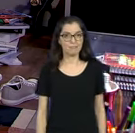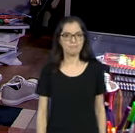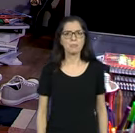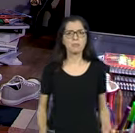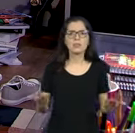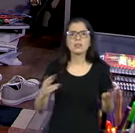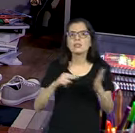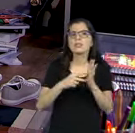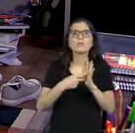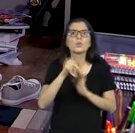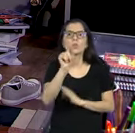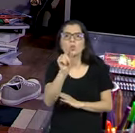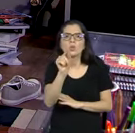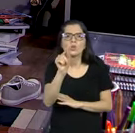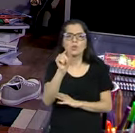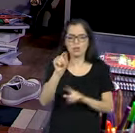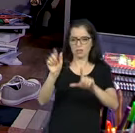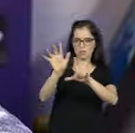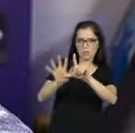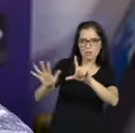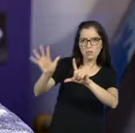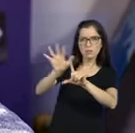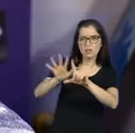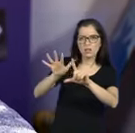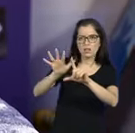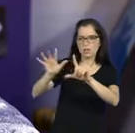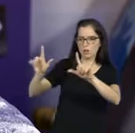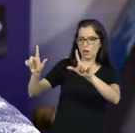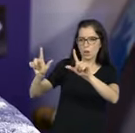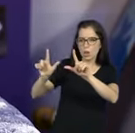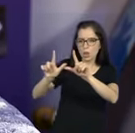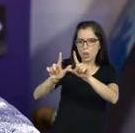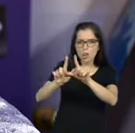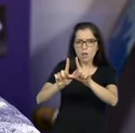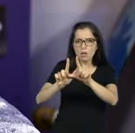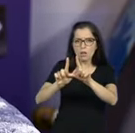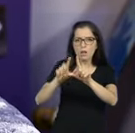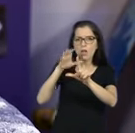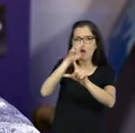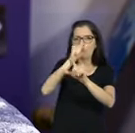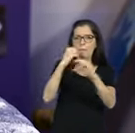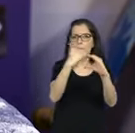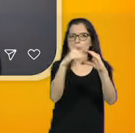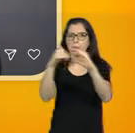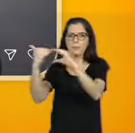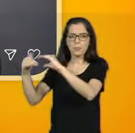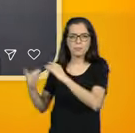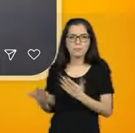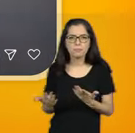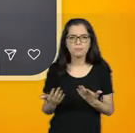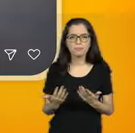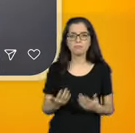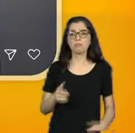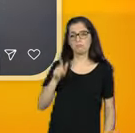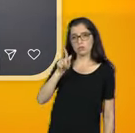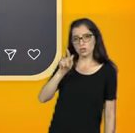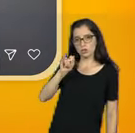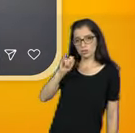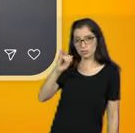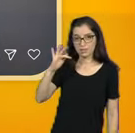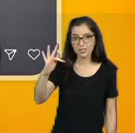isso? É uma imagem com tamanho muito comprimido, pra ela circular mais rápido na internet. O GIF